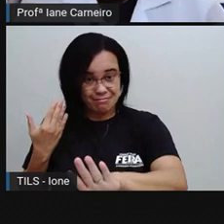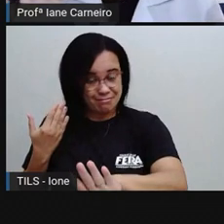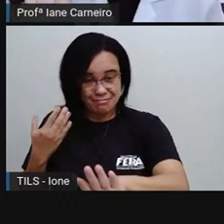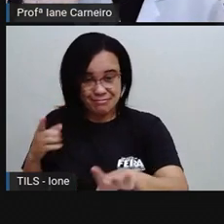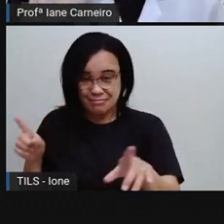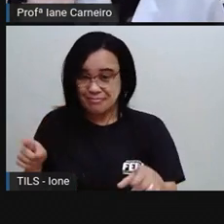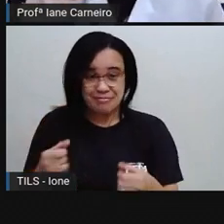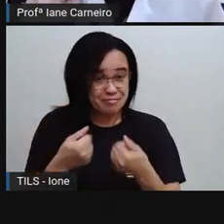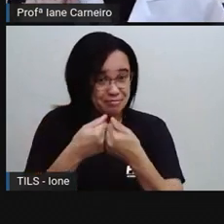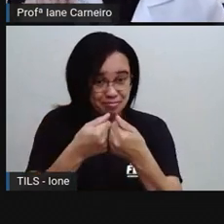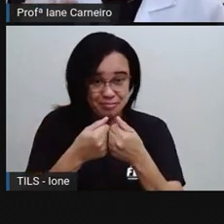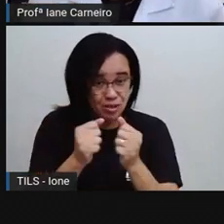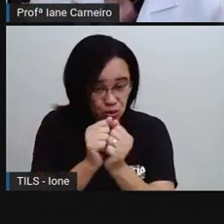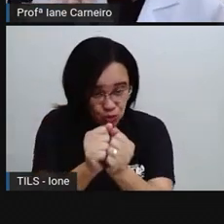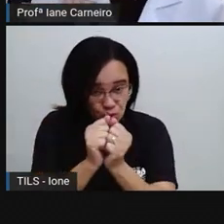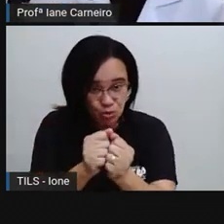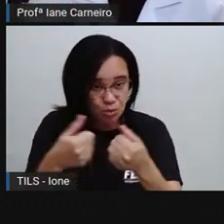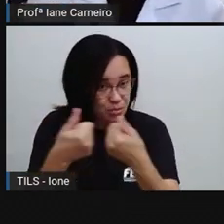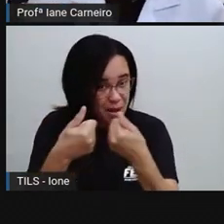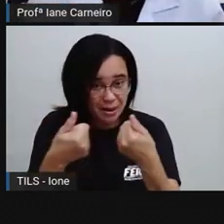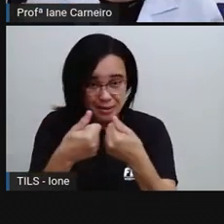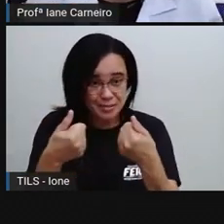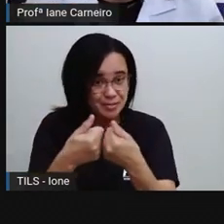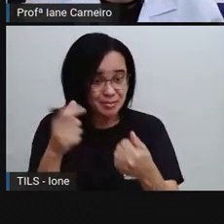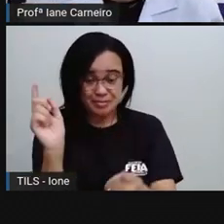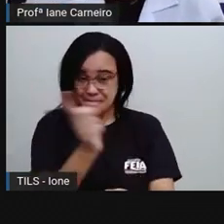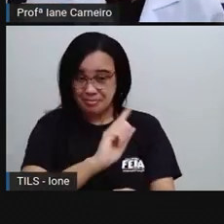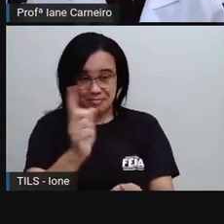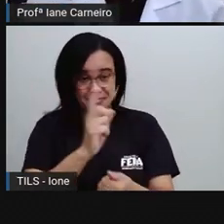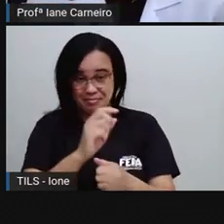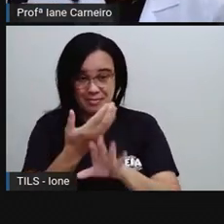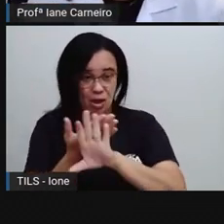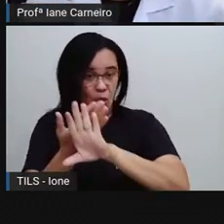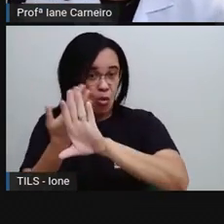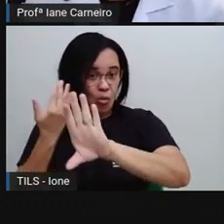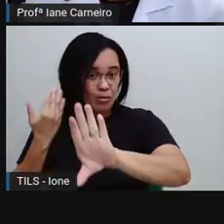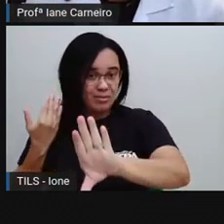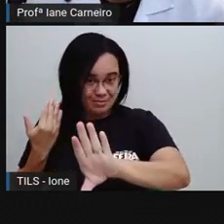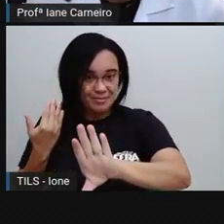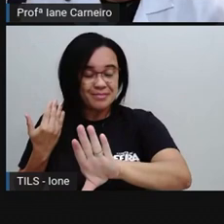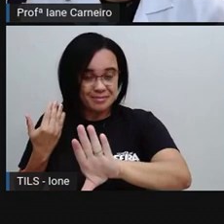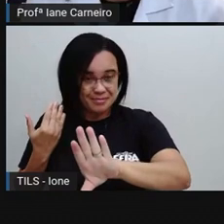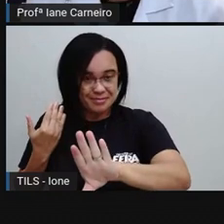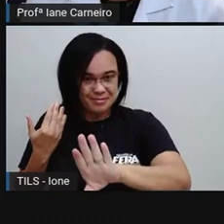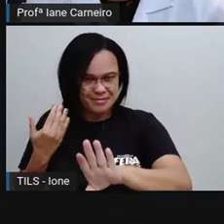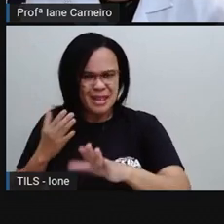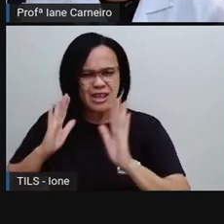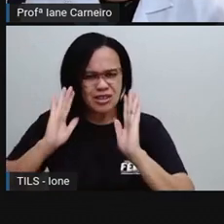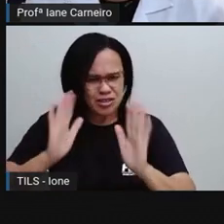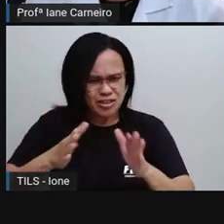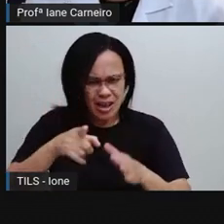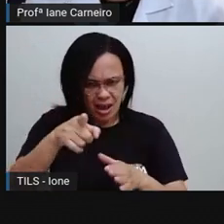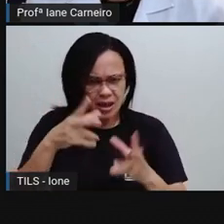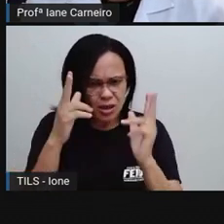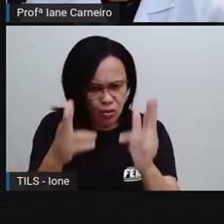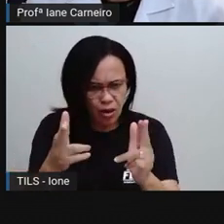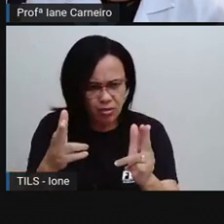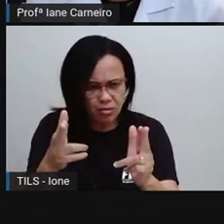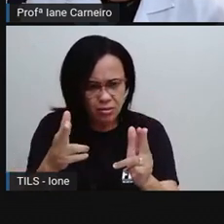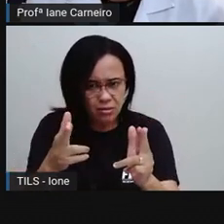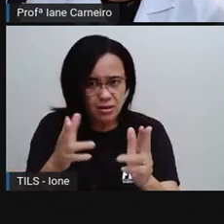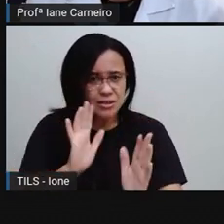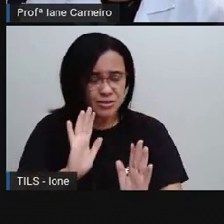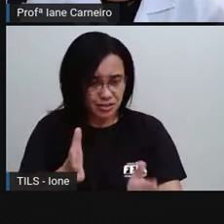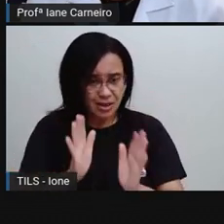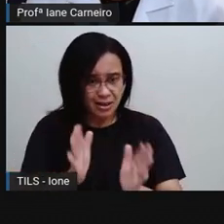pessoa dessa e eu não vou conversar com a tira hora, Depois a gente conversa, né? Vocês já ficaram com raiva desse jeito? Fala aí pra mim.